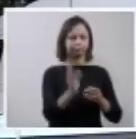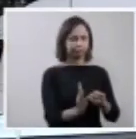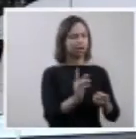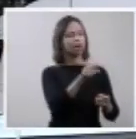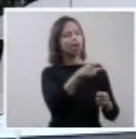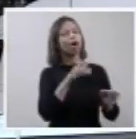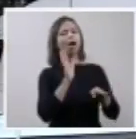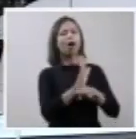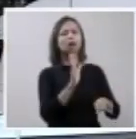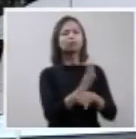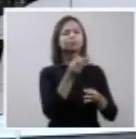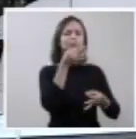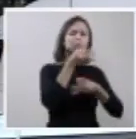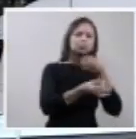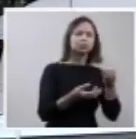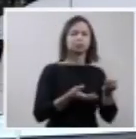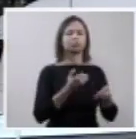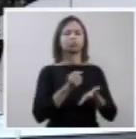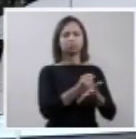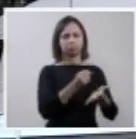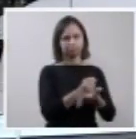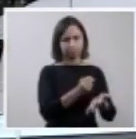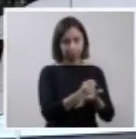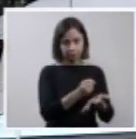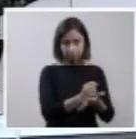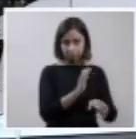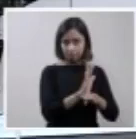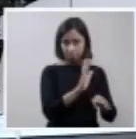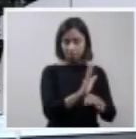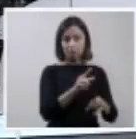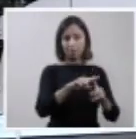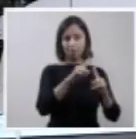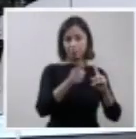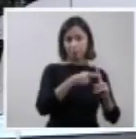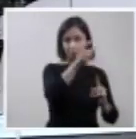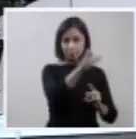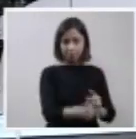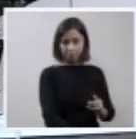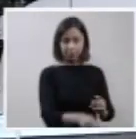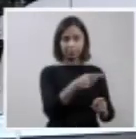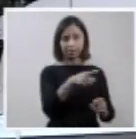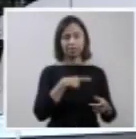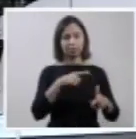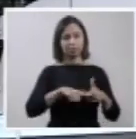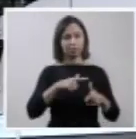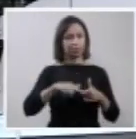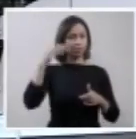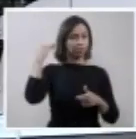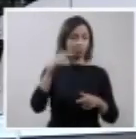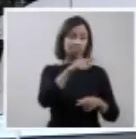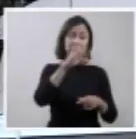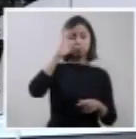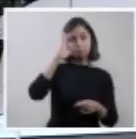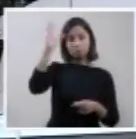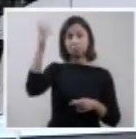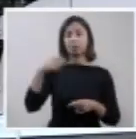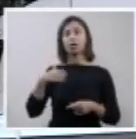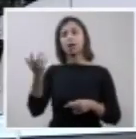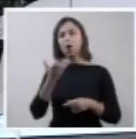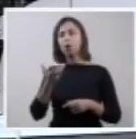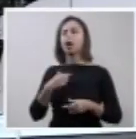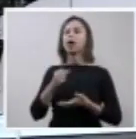humanizado, estas equipes assistem as mulheres grávidas de fetos anencefalos, desde a decisão de buscar